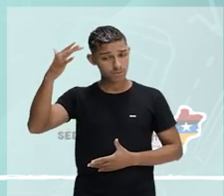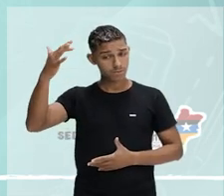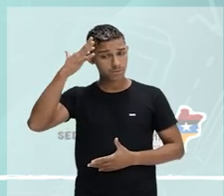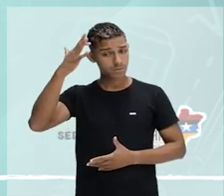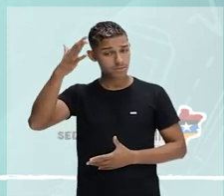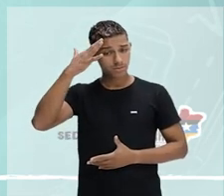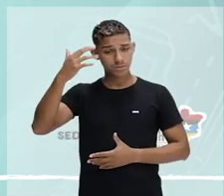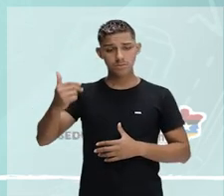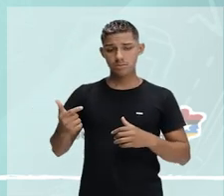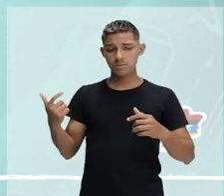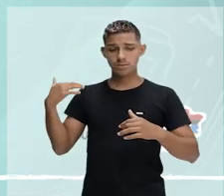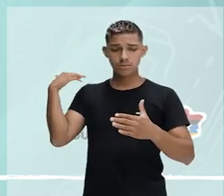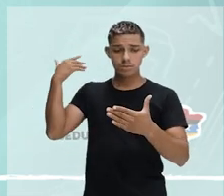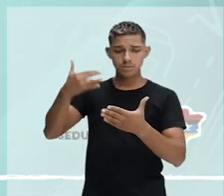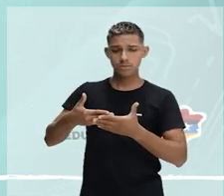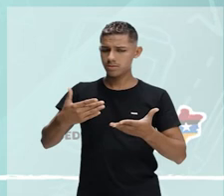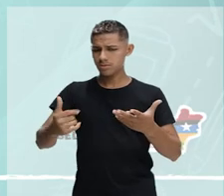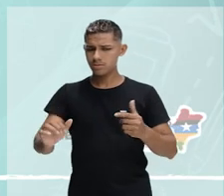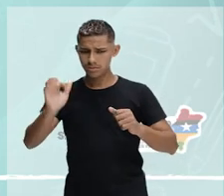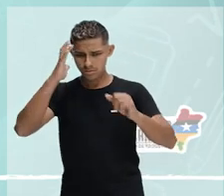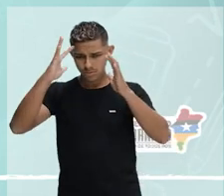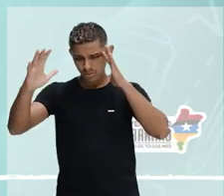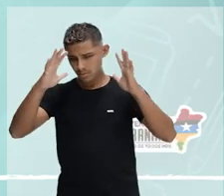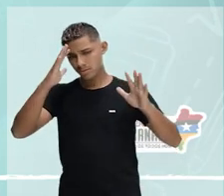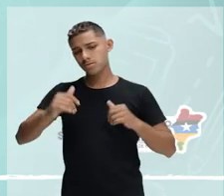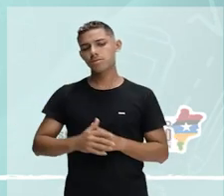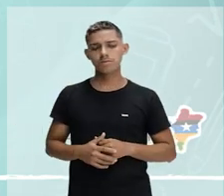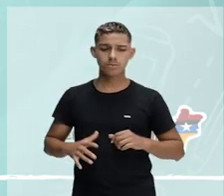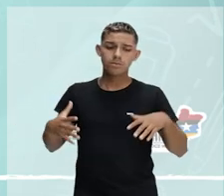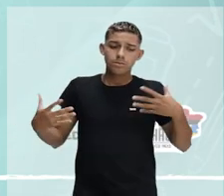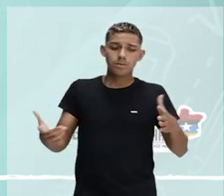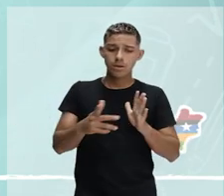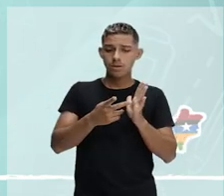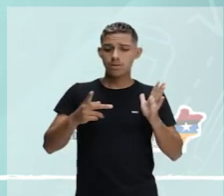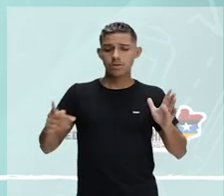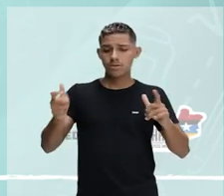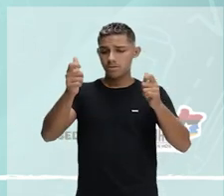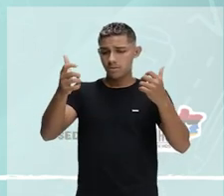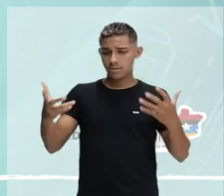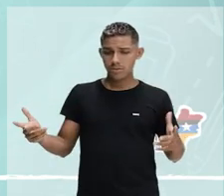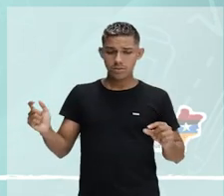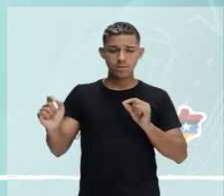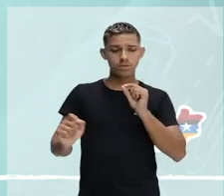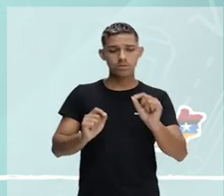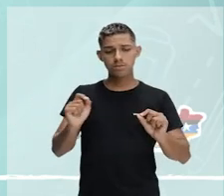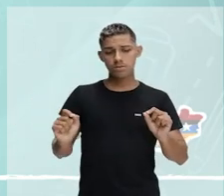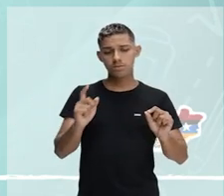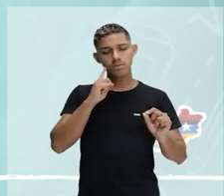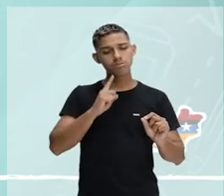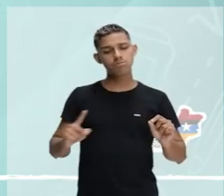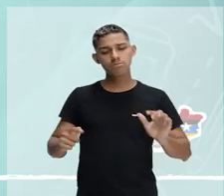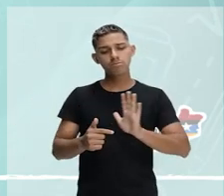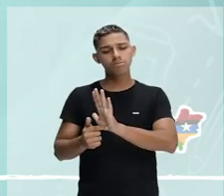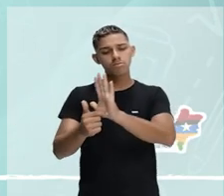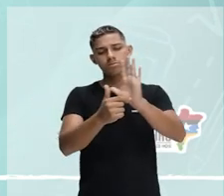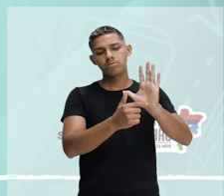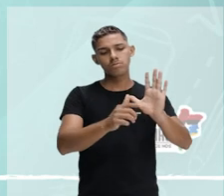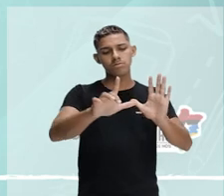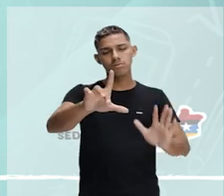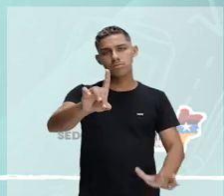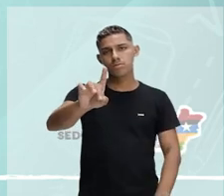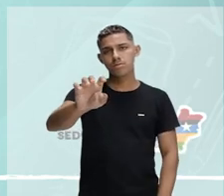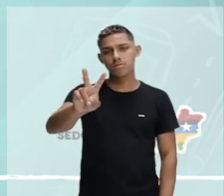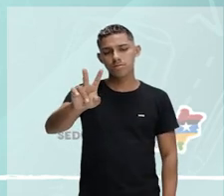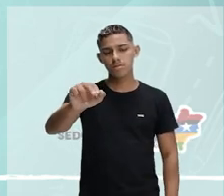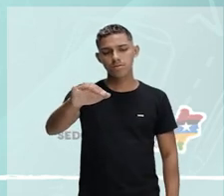oníricas e fantasiosas. Nesse poema, exibido apenas um trecho da obra, o autor apresenta um devaneio criativo,